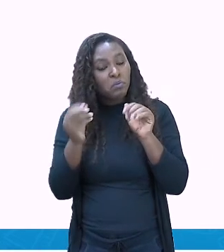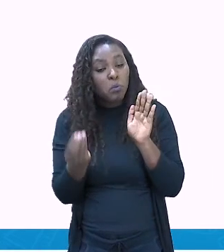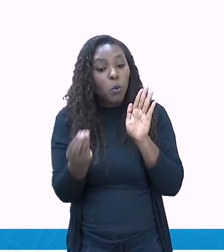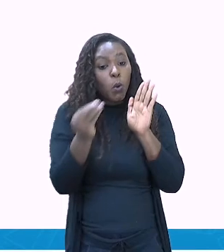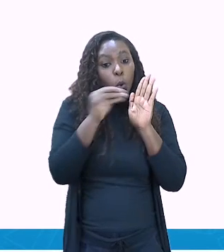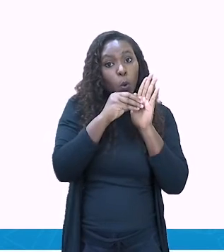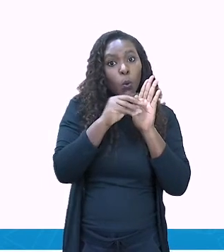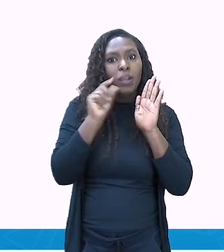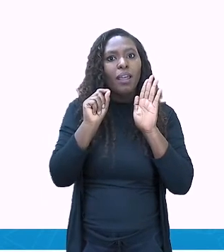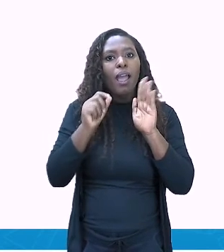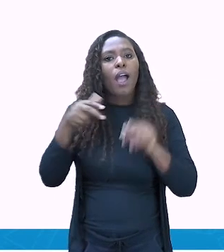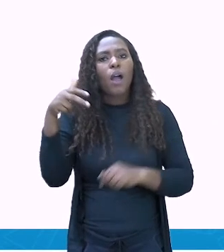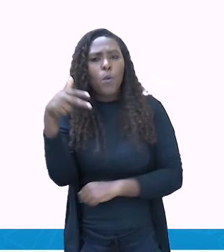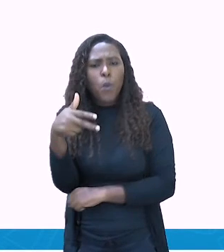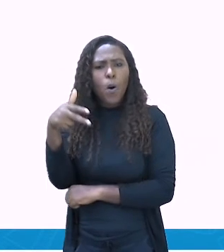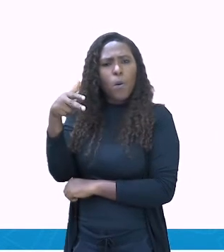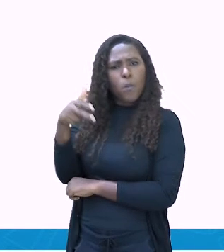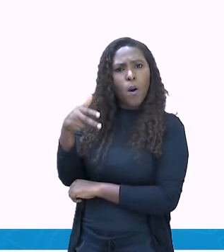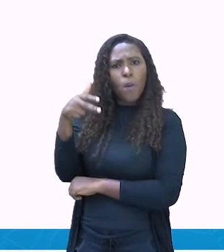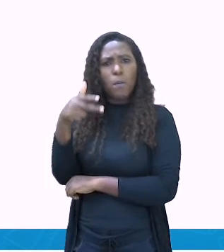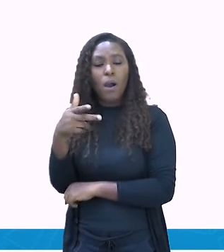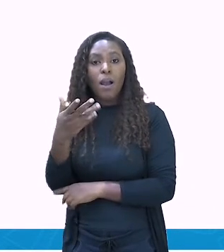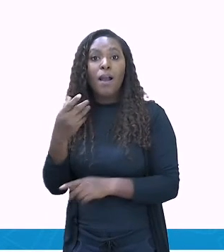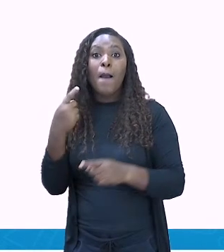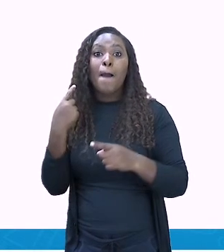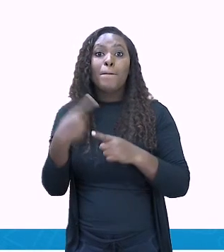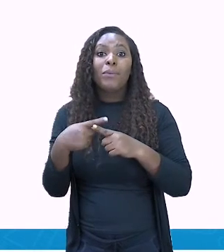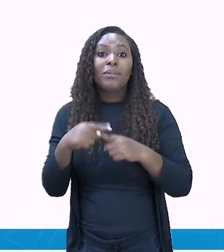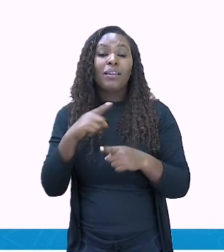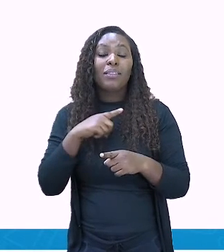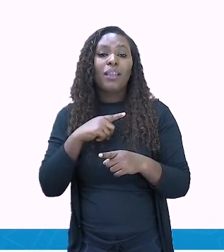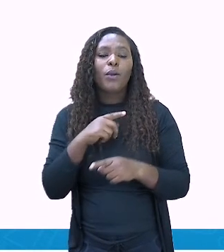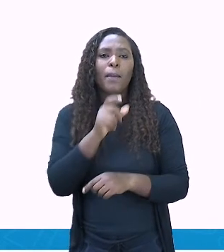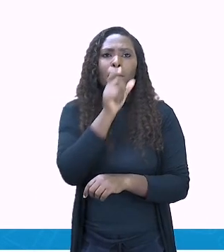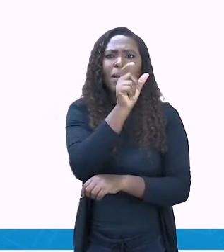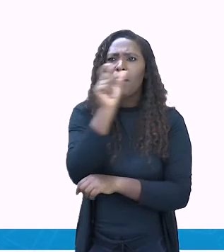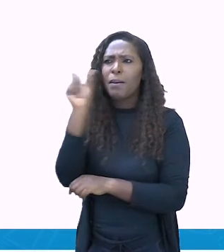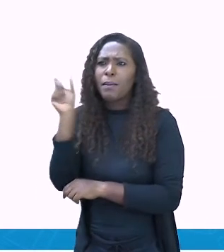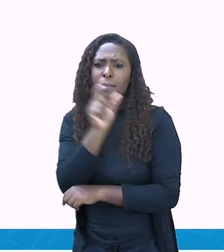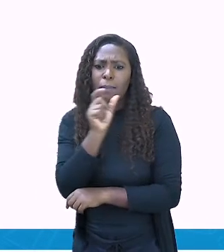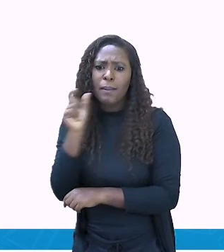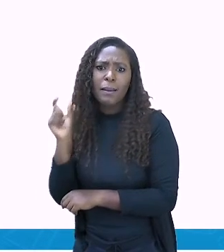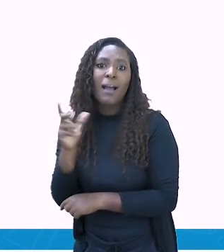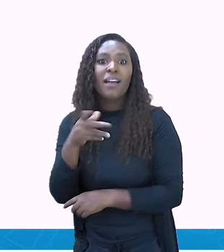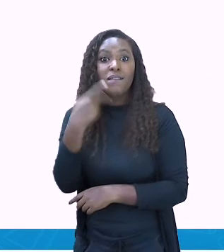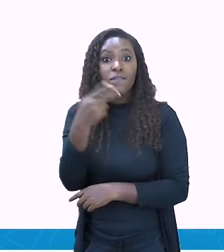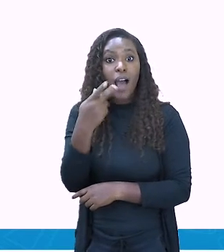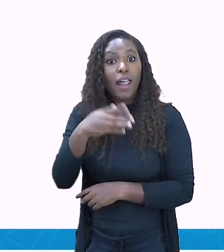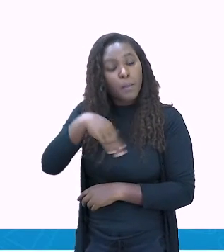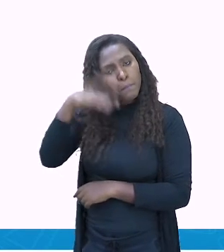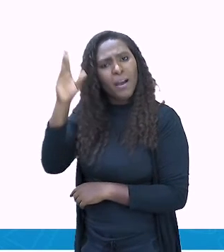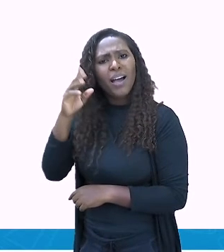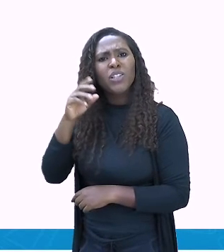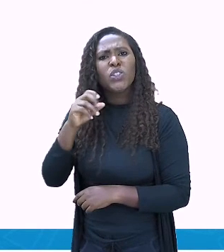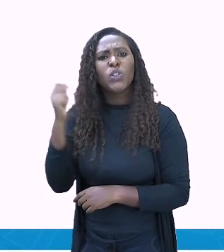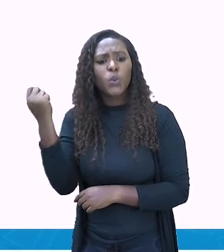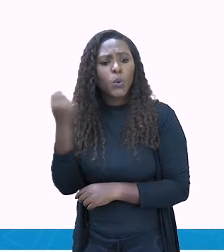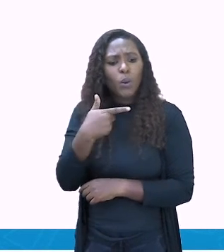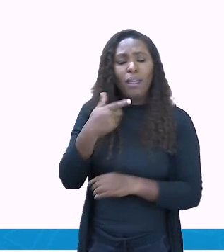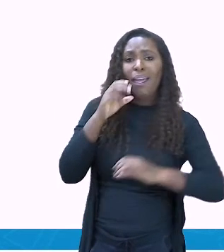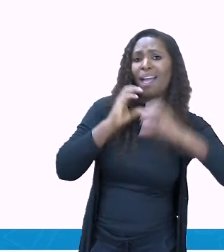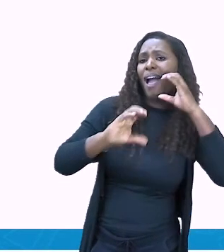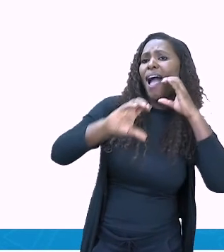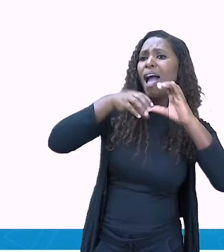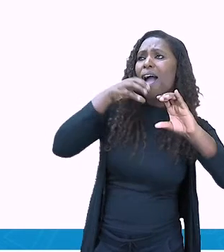declamados de que cantados, que isso é uma característica do rap. Algo que surpreendeu